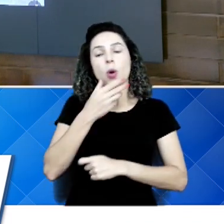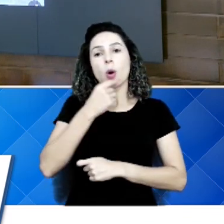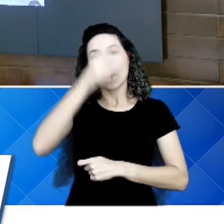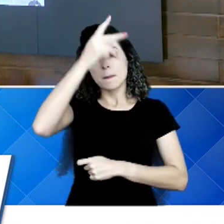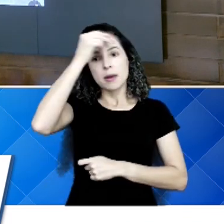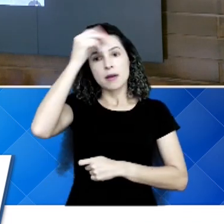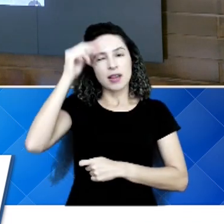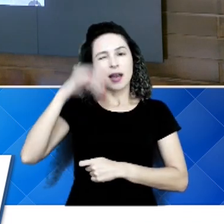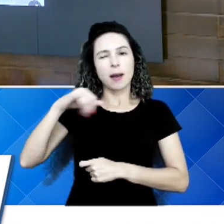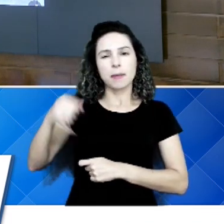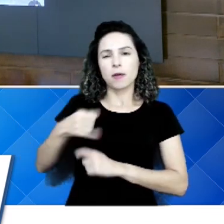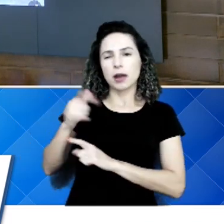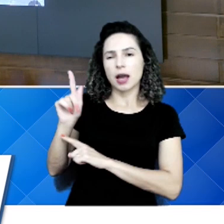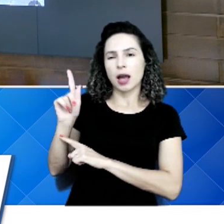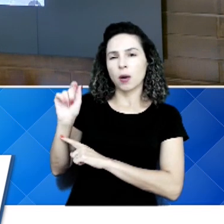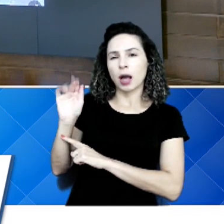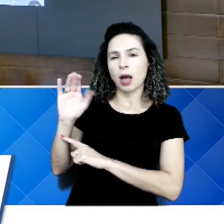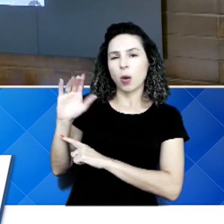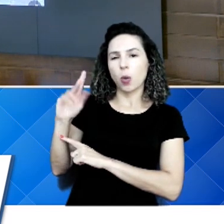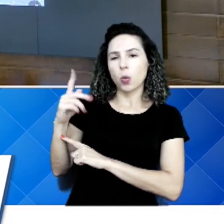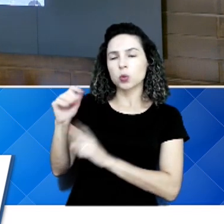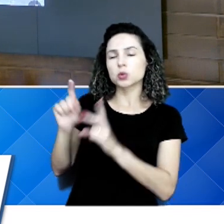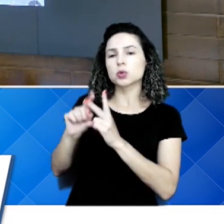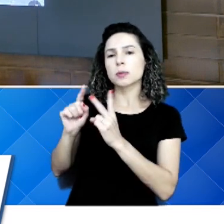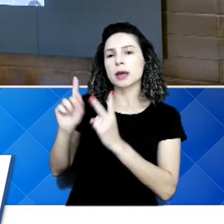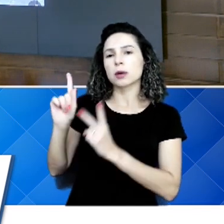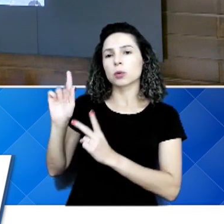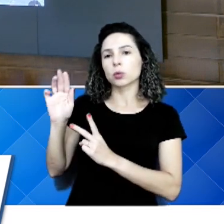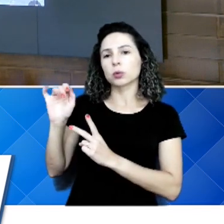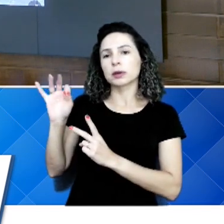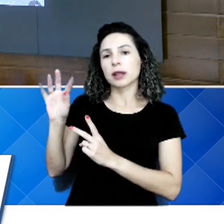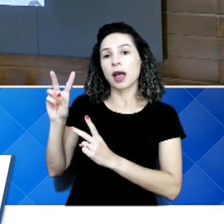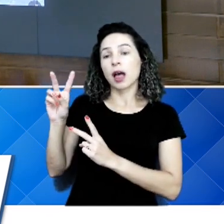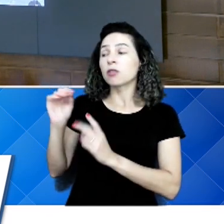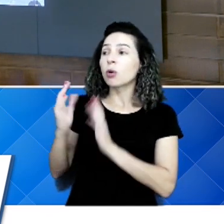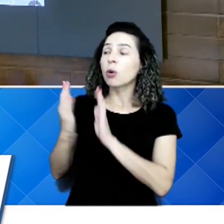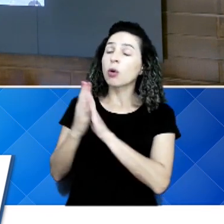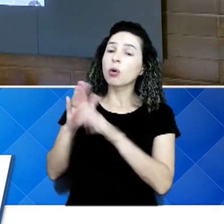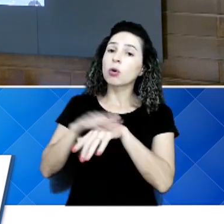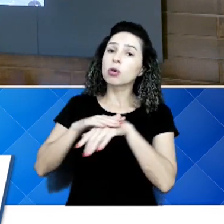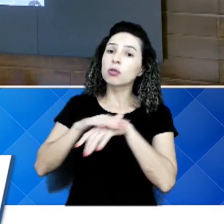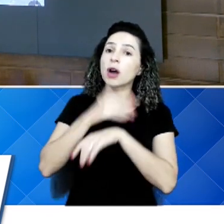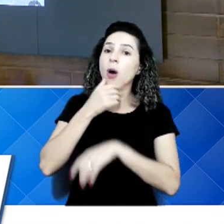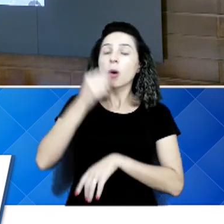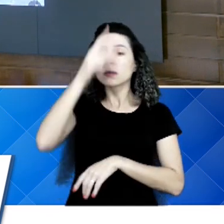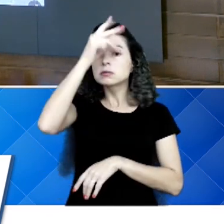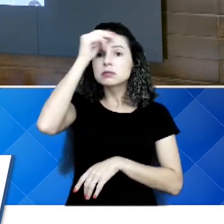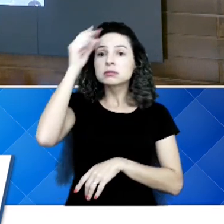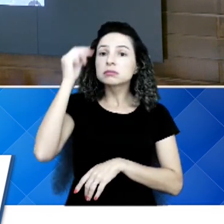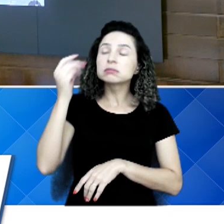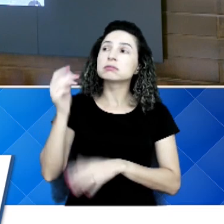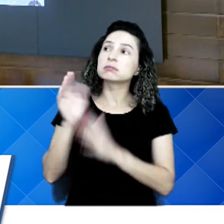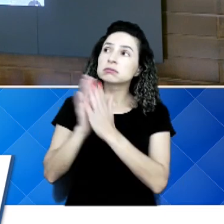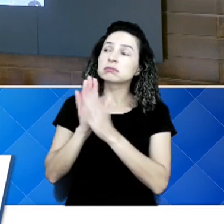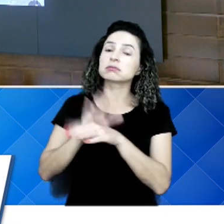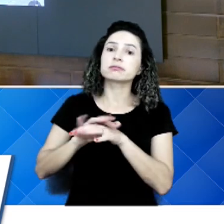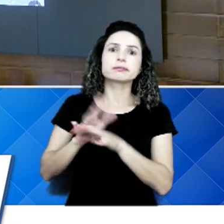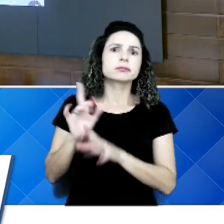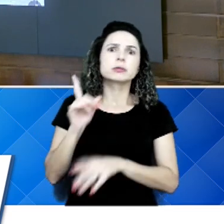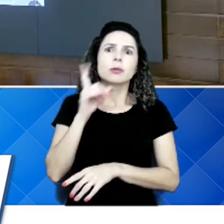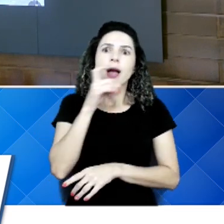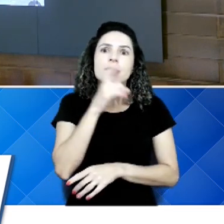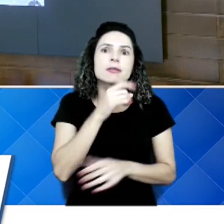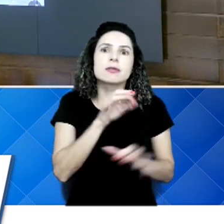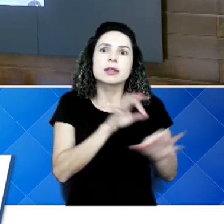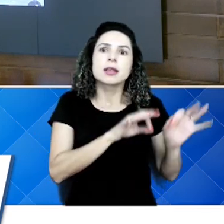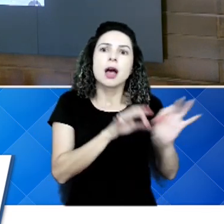Gaúcho que está aqui, aproveitar o Gustavo que está aqui. Converse com o Alexandre, com o prefeito lá. Vamos... Não está difícil de fazer lá a